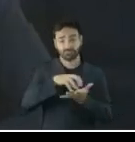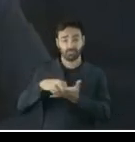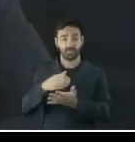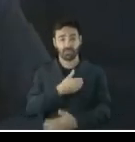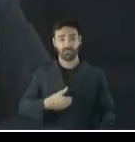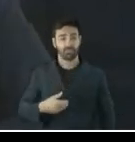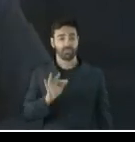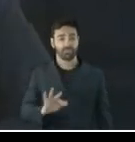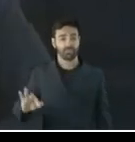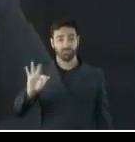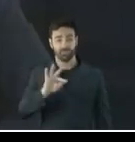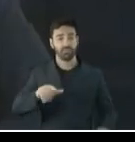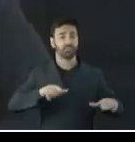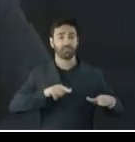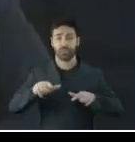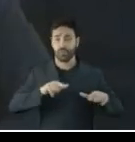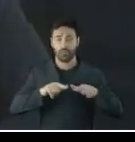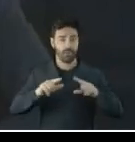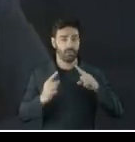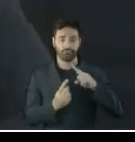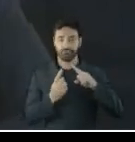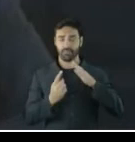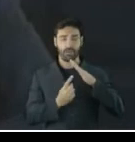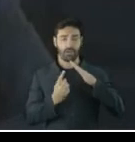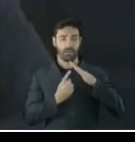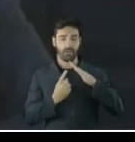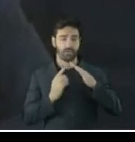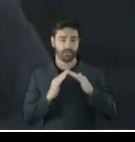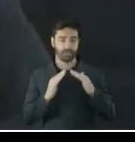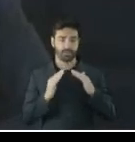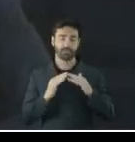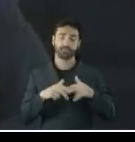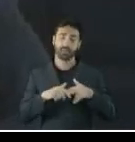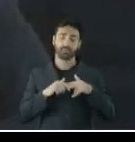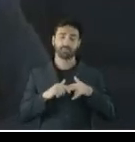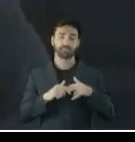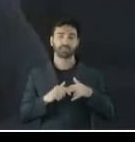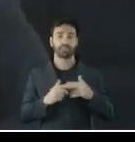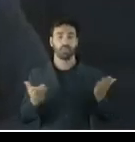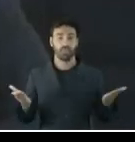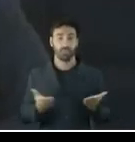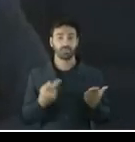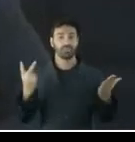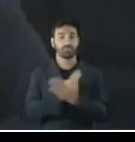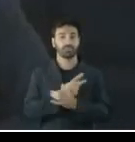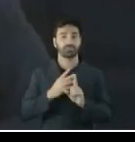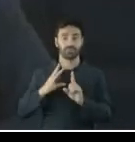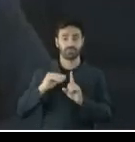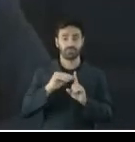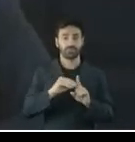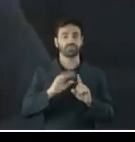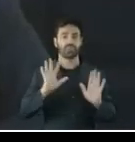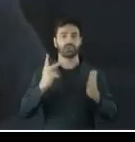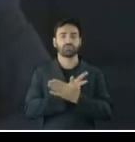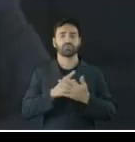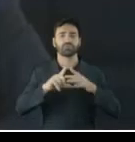trabalhando em casa, por home office. Logo, a possibilidade atual de assédio sexual reduziu-se muito.